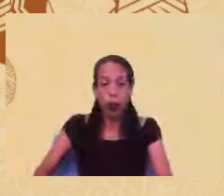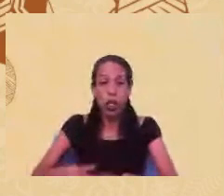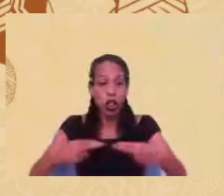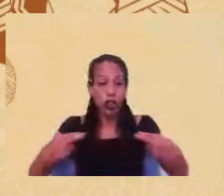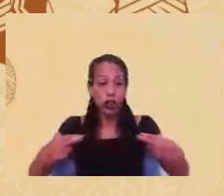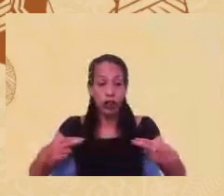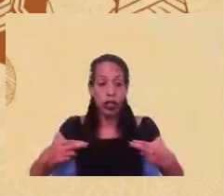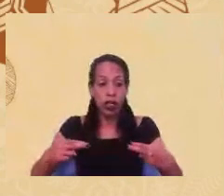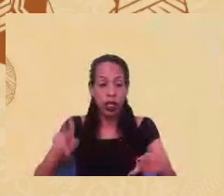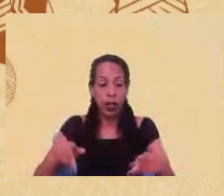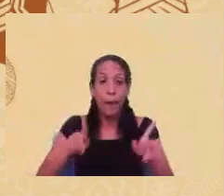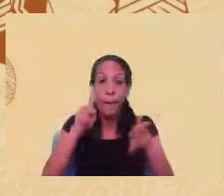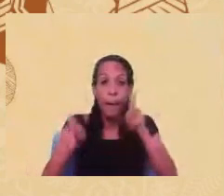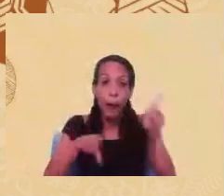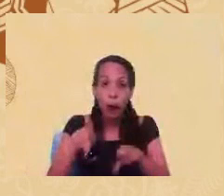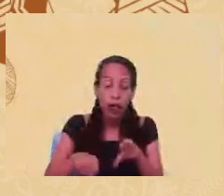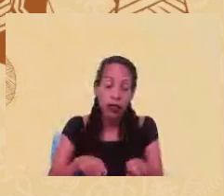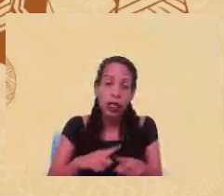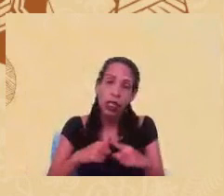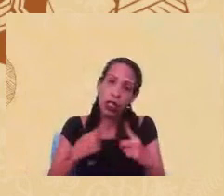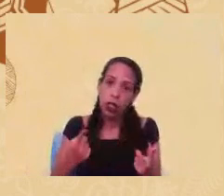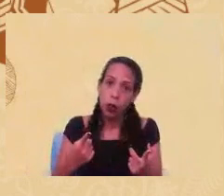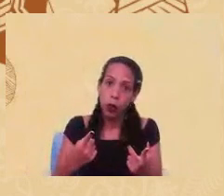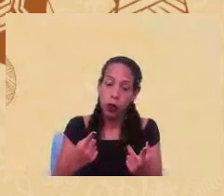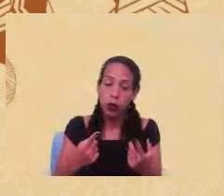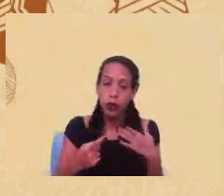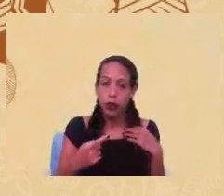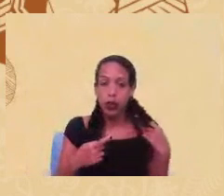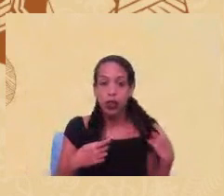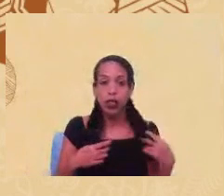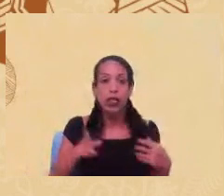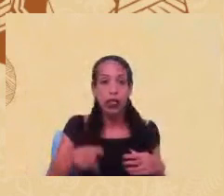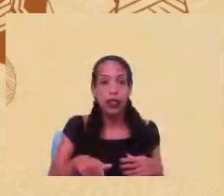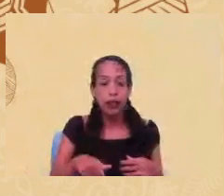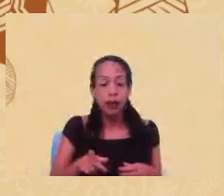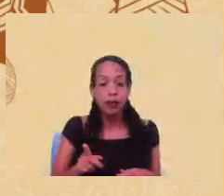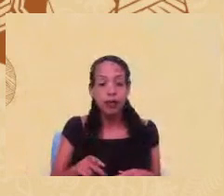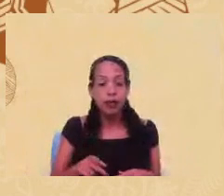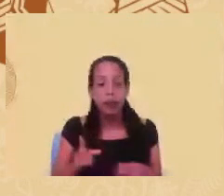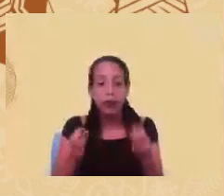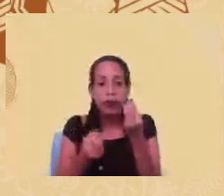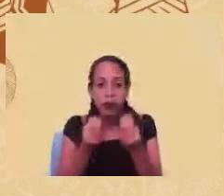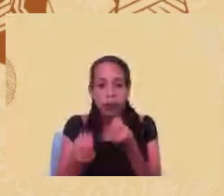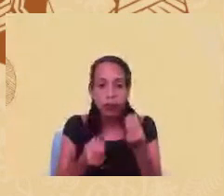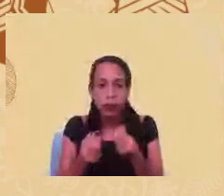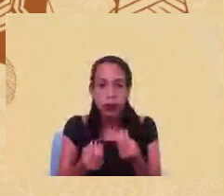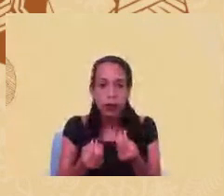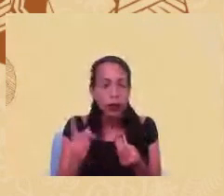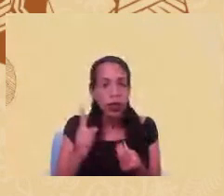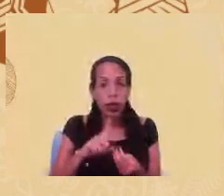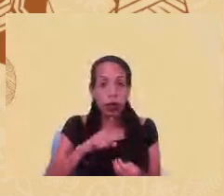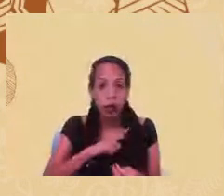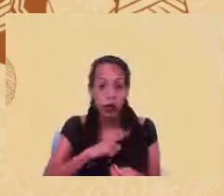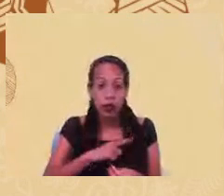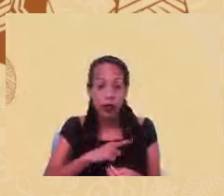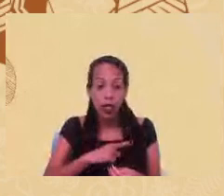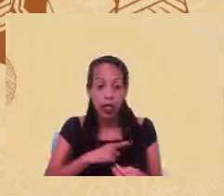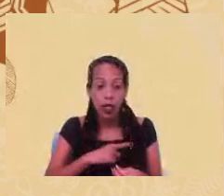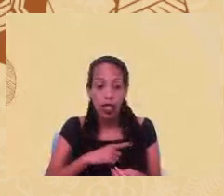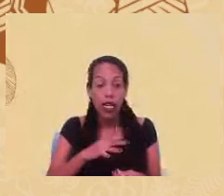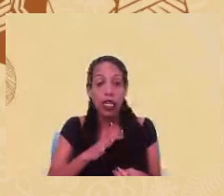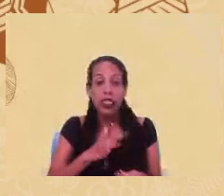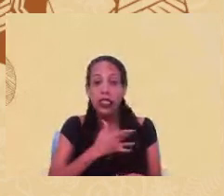populações. Então, nessa chave, como não há um campo da saúde mental